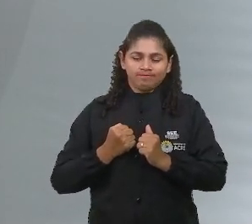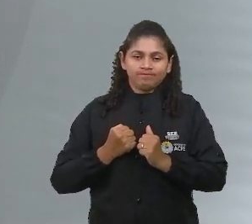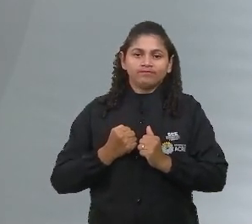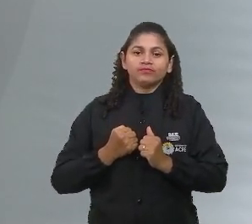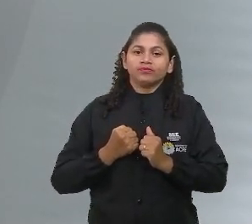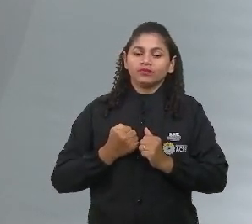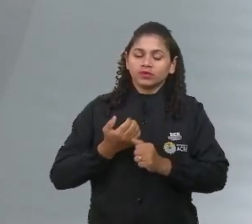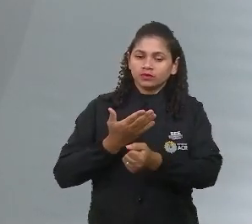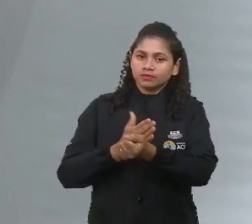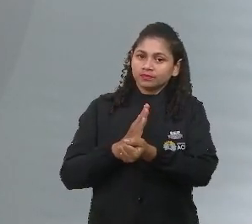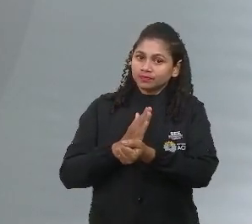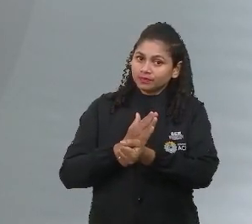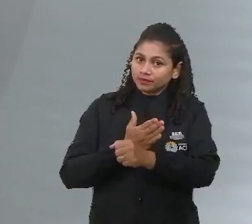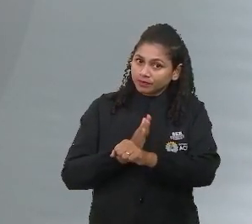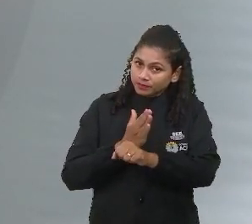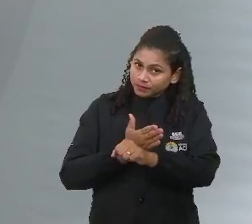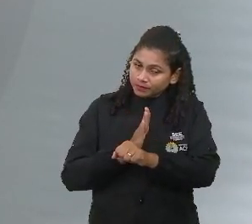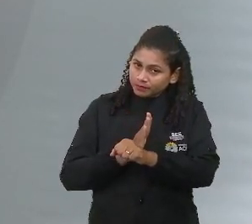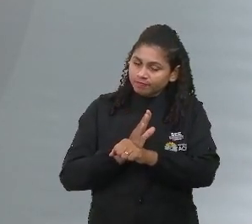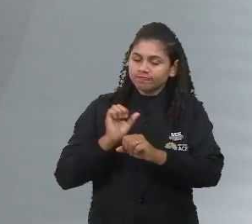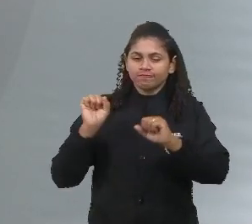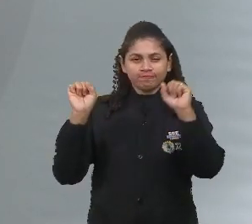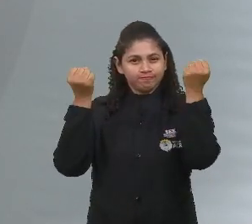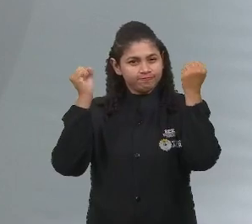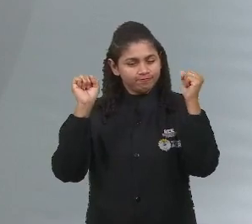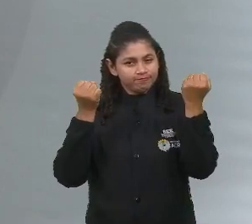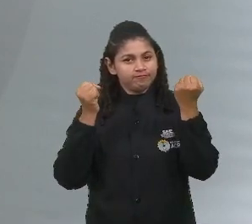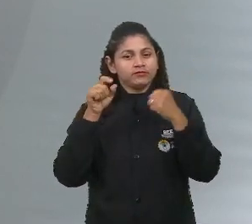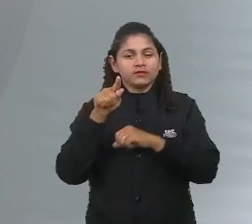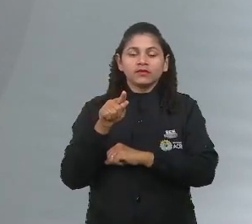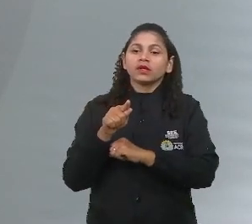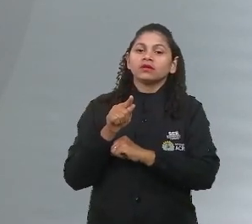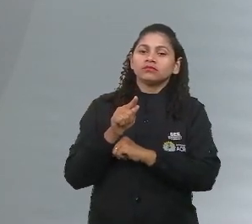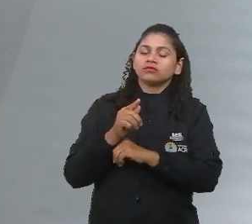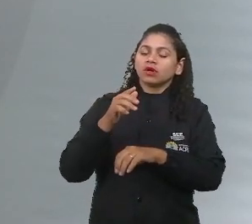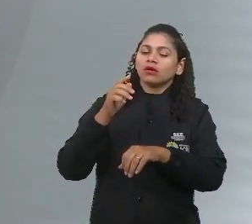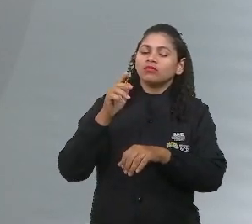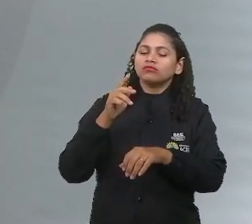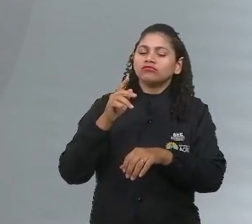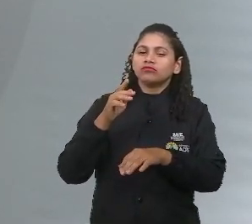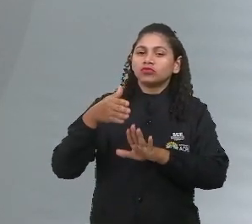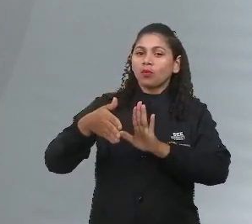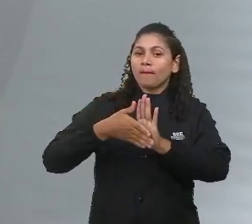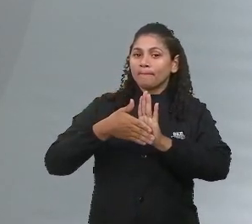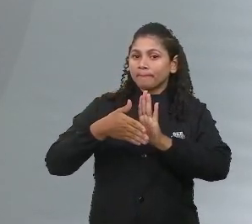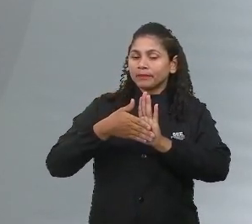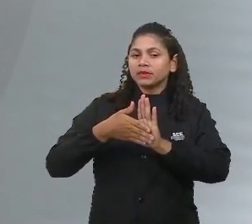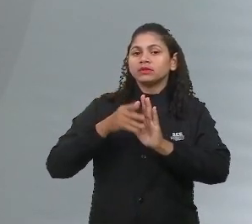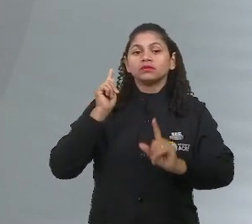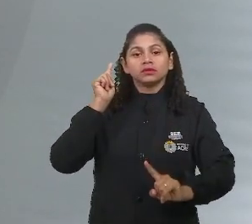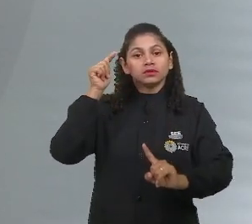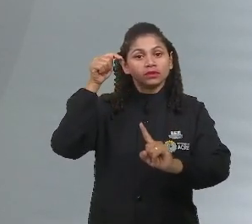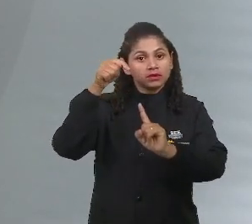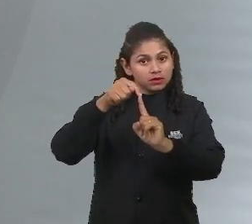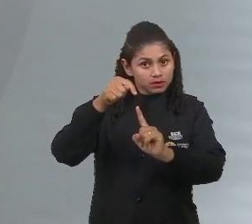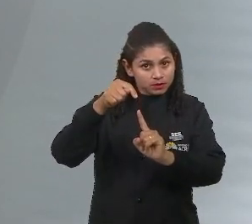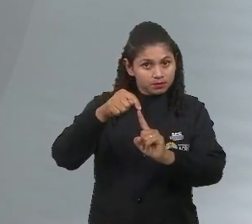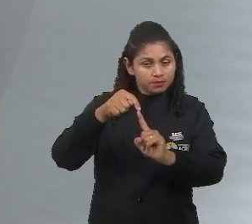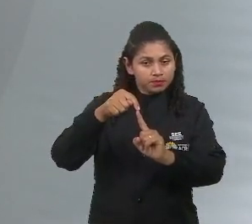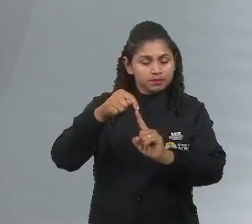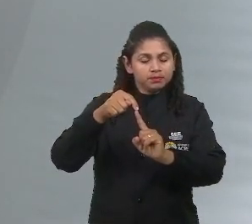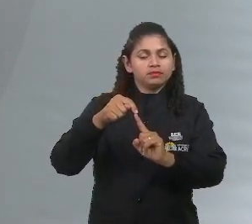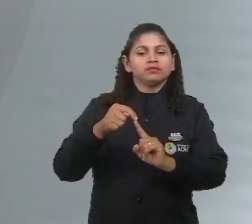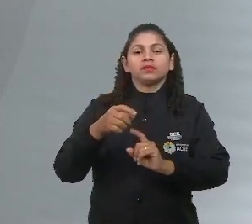exercício físico ou sou um indivíduo que está executando algo com um propósito objetivo. Preventivo, beleza? Os